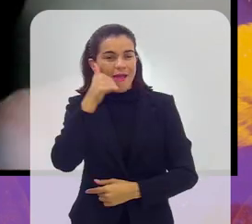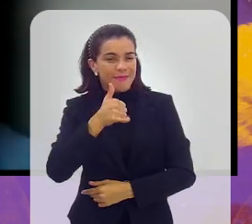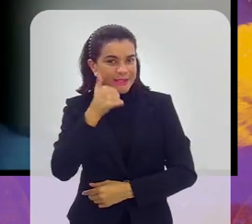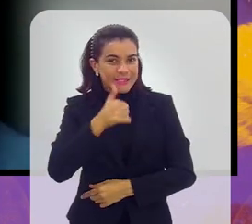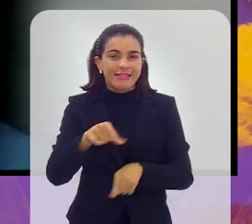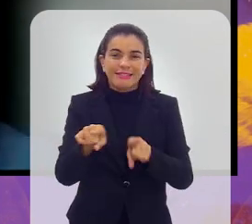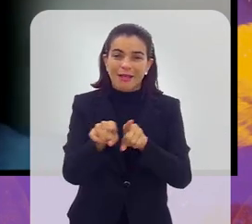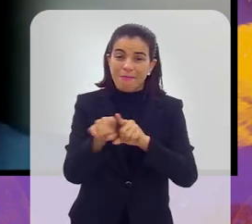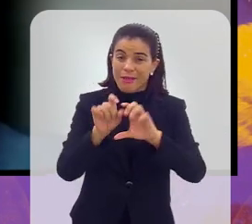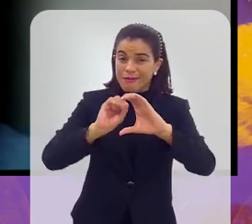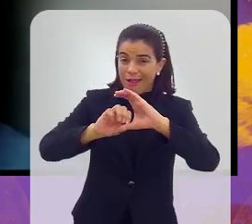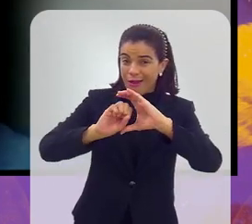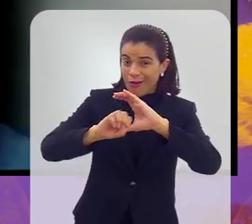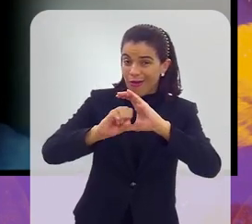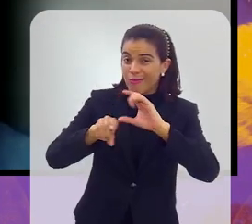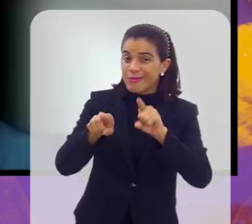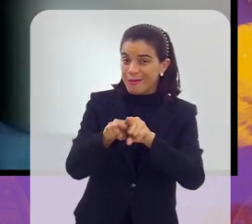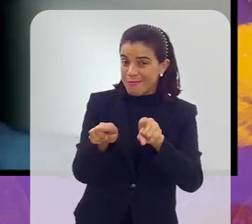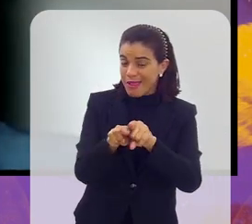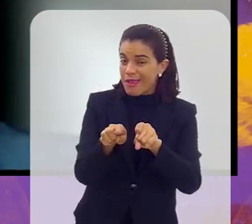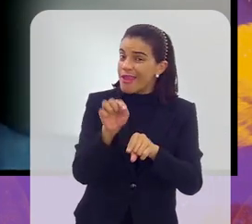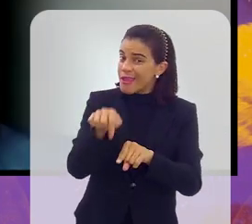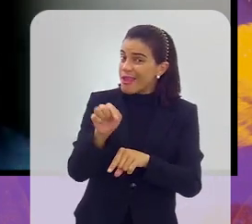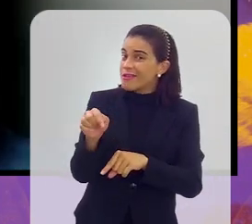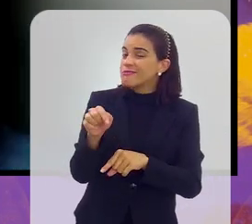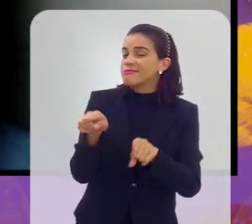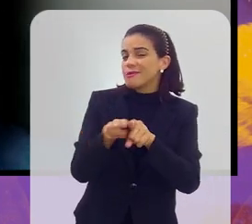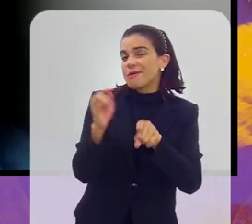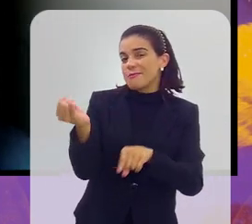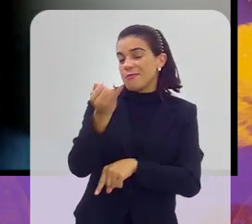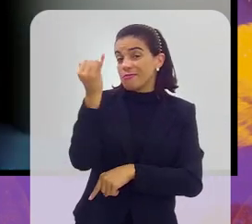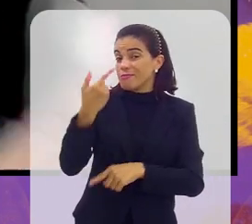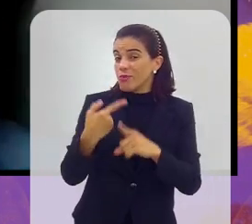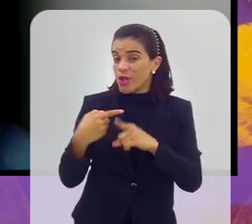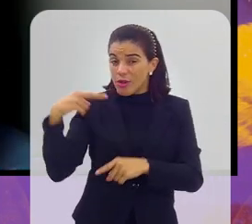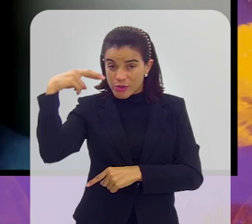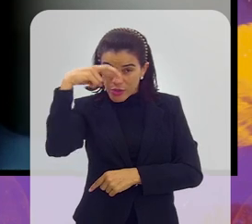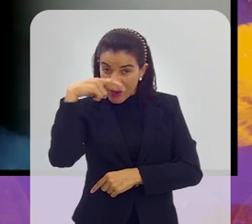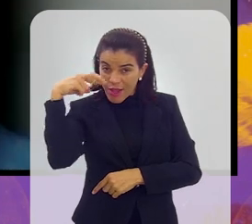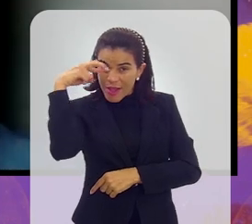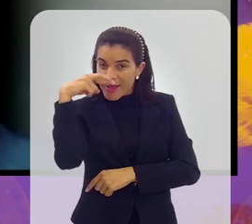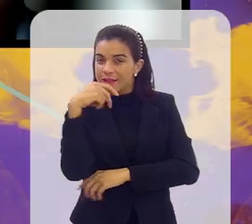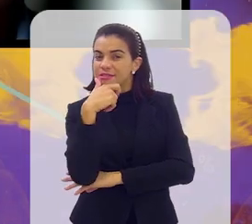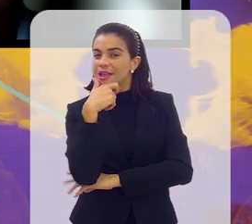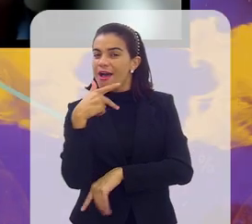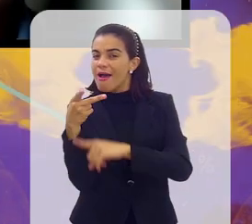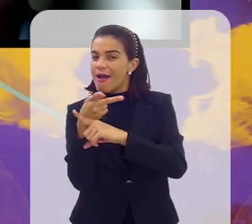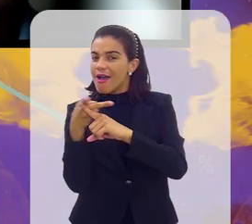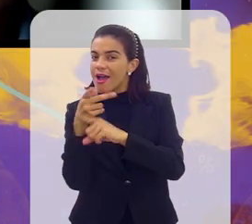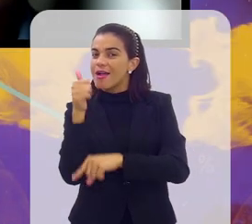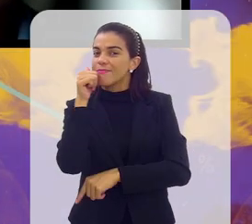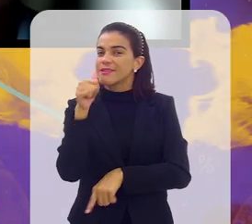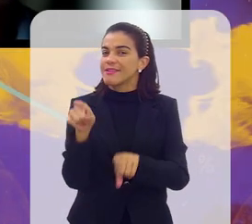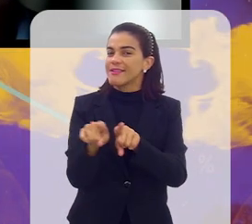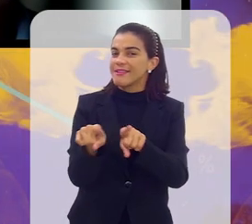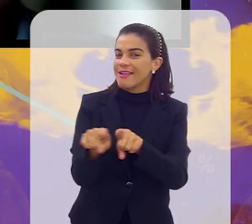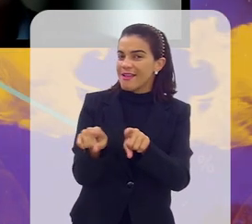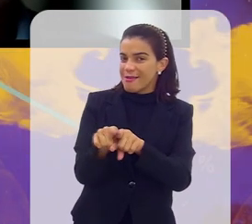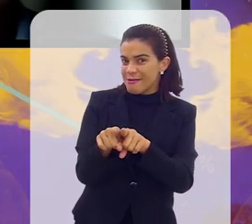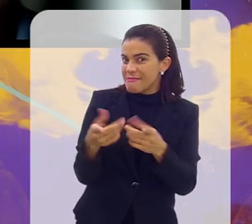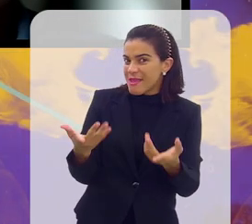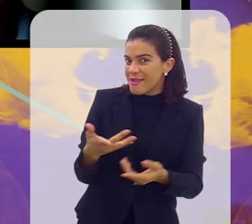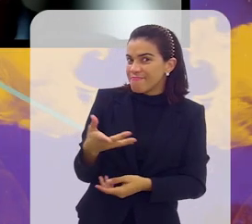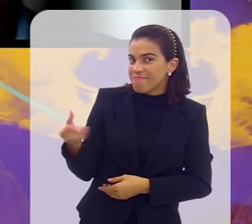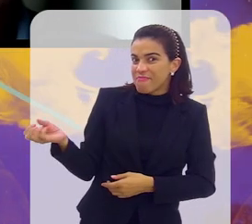vivo na Globo. Então, acho que é um ponto muito importante também, porque os olheiros também estão lá atrás delas. Com certeza, para ver se são as